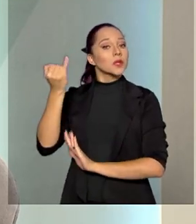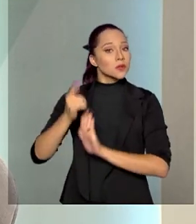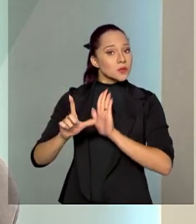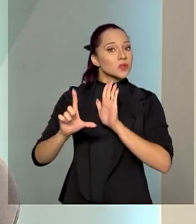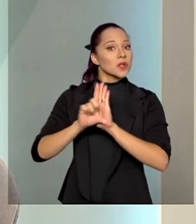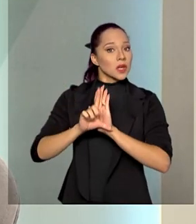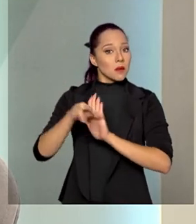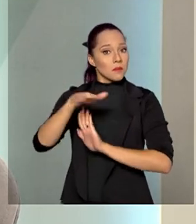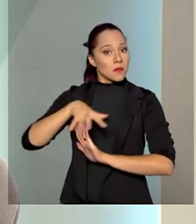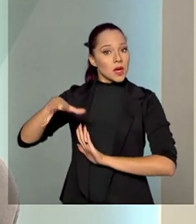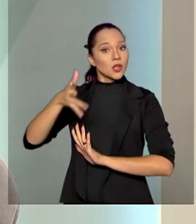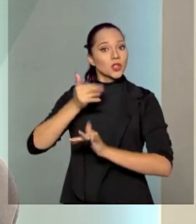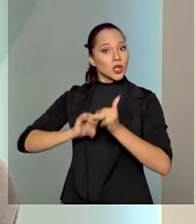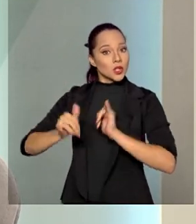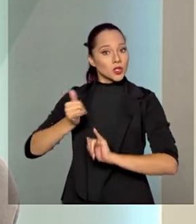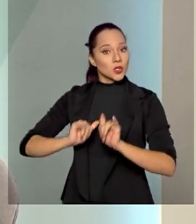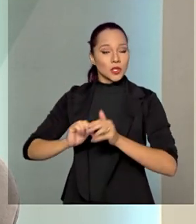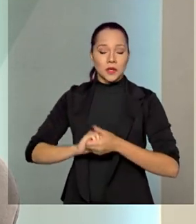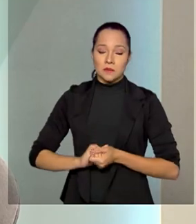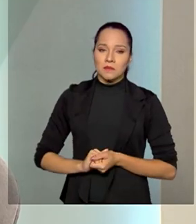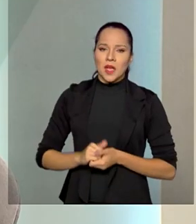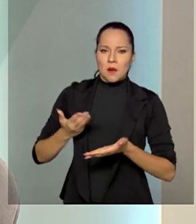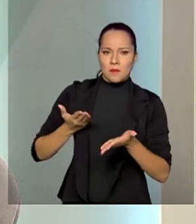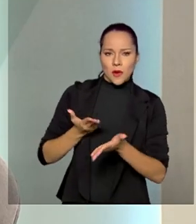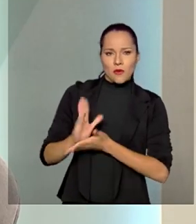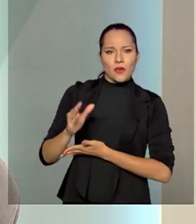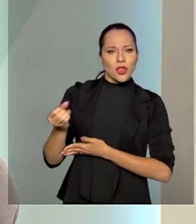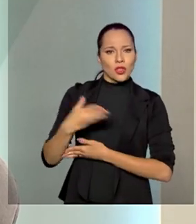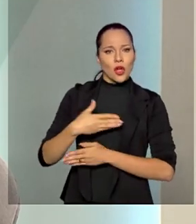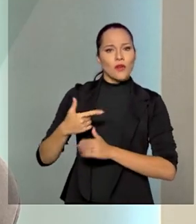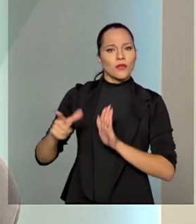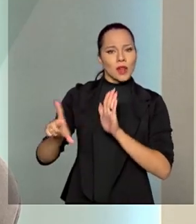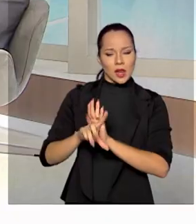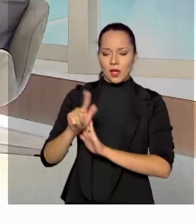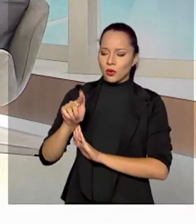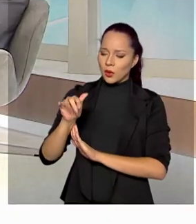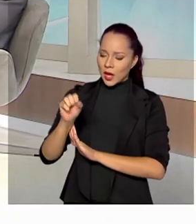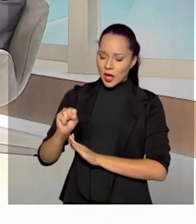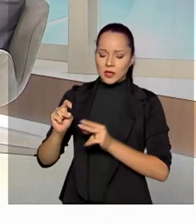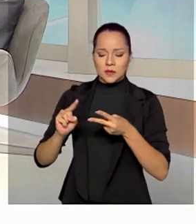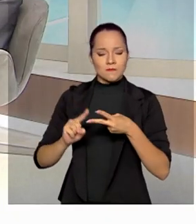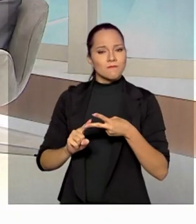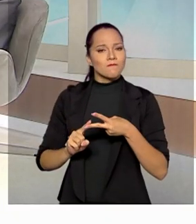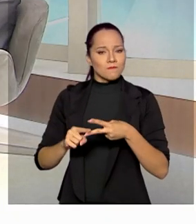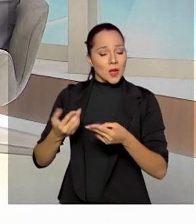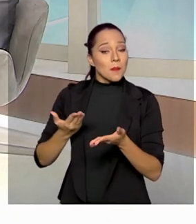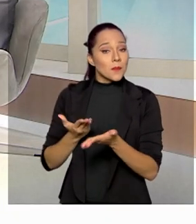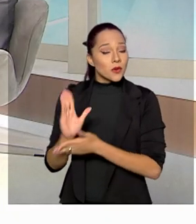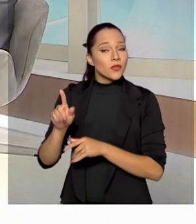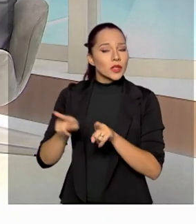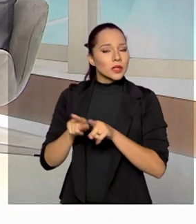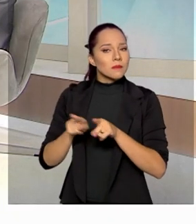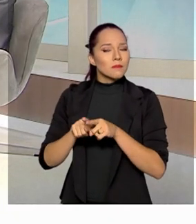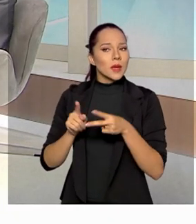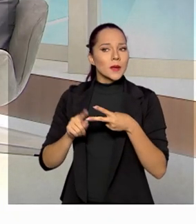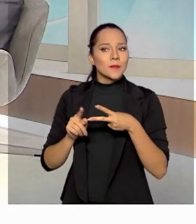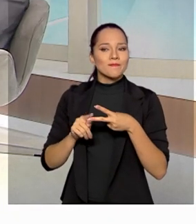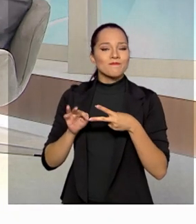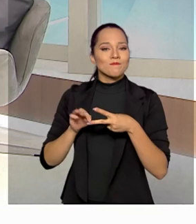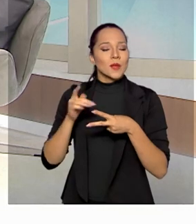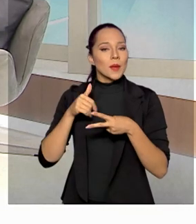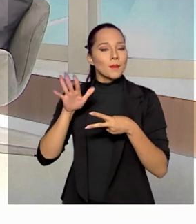para o setor de energia. Aprovamos a nova lei do gás. Aprovamos parte da